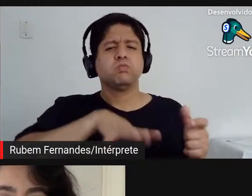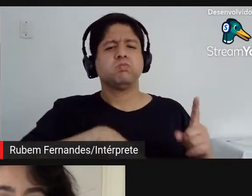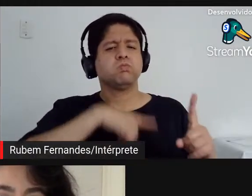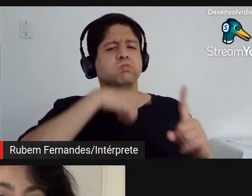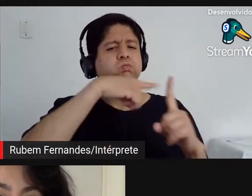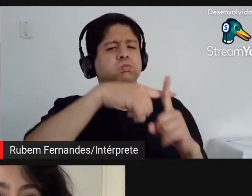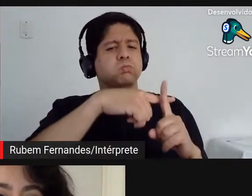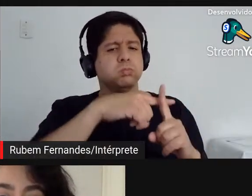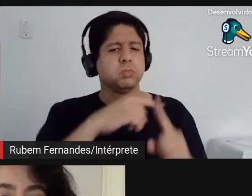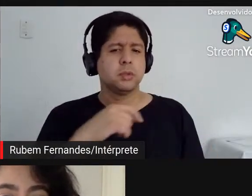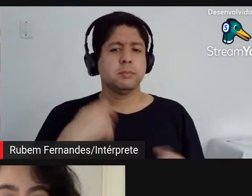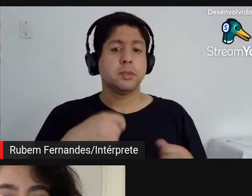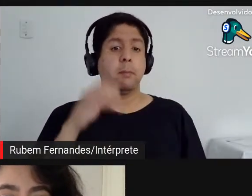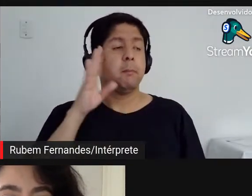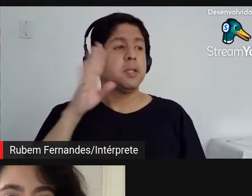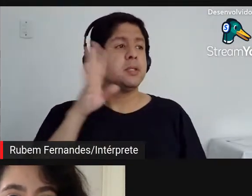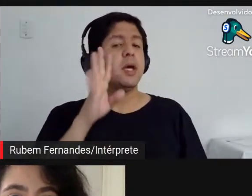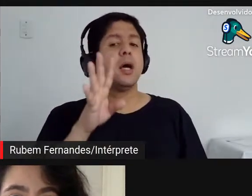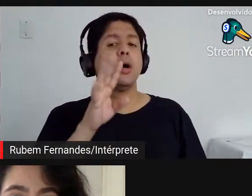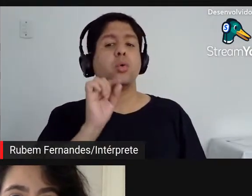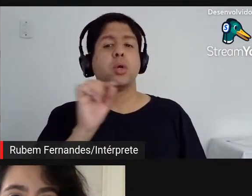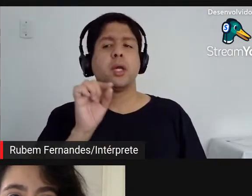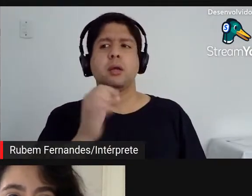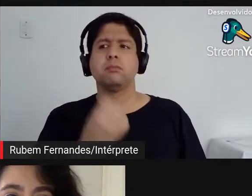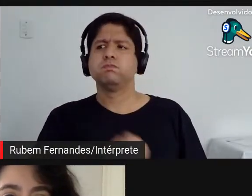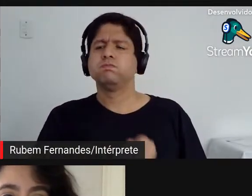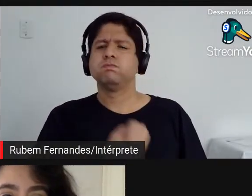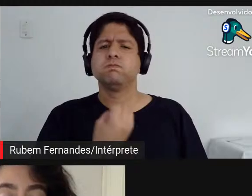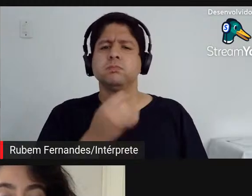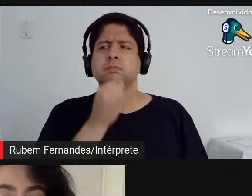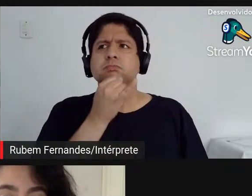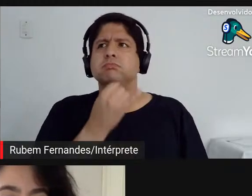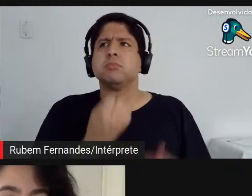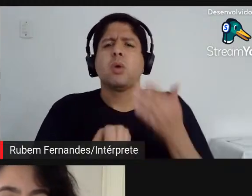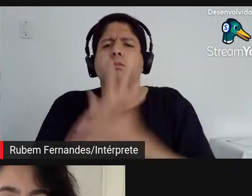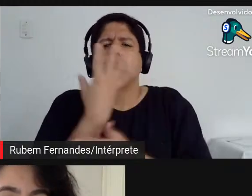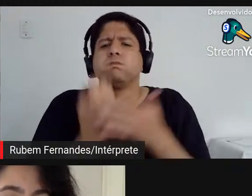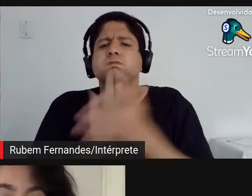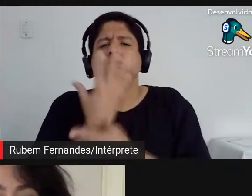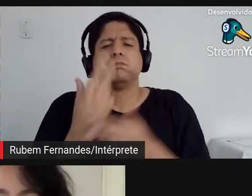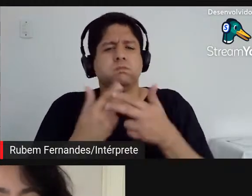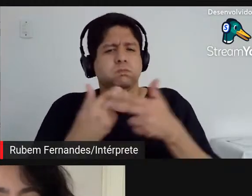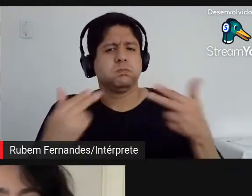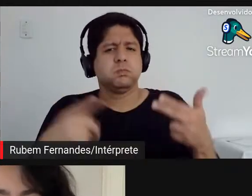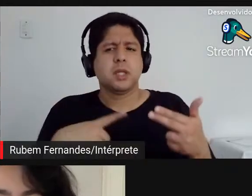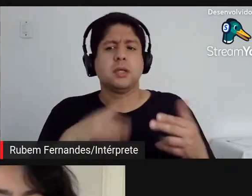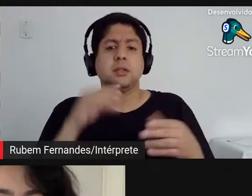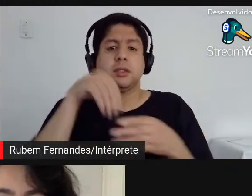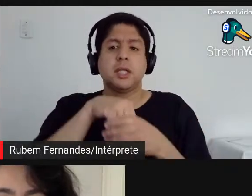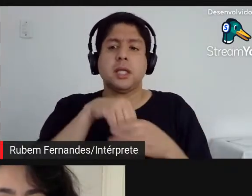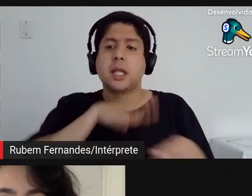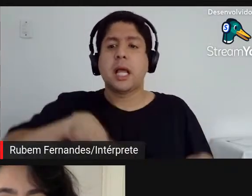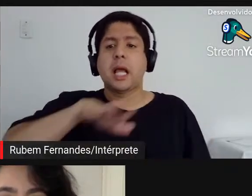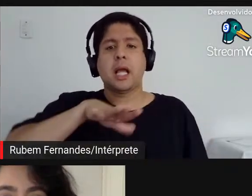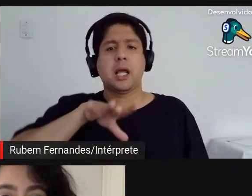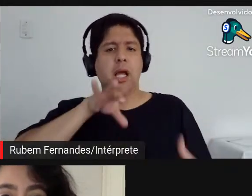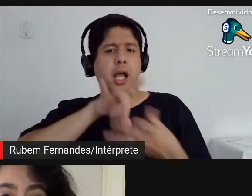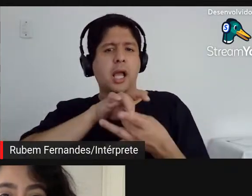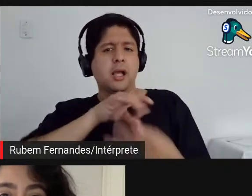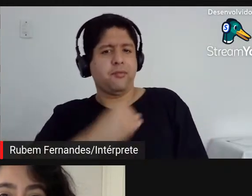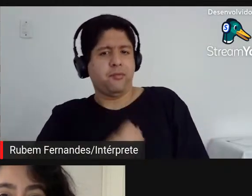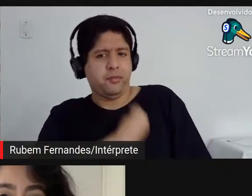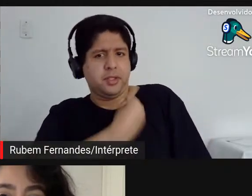na existência de obras até dentro do campo da vida, né? Dentro